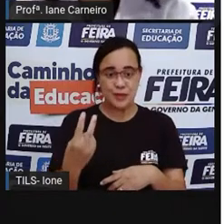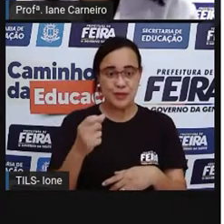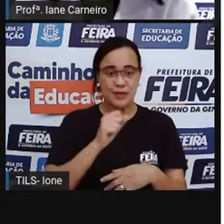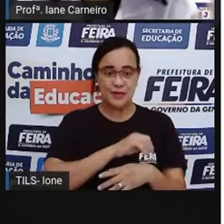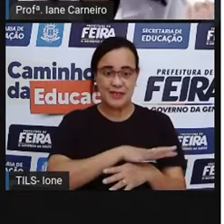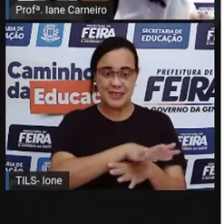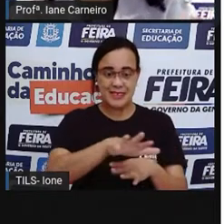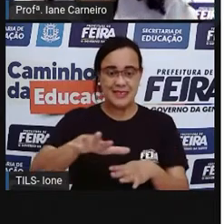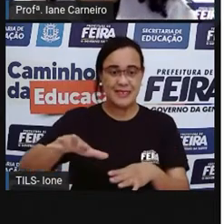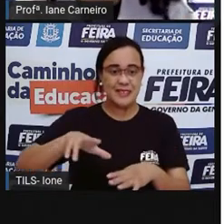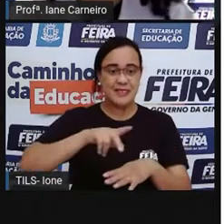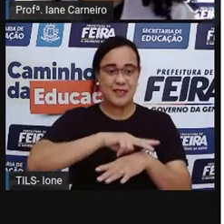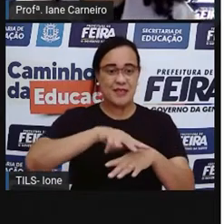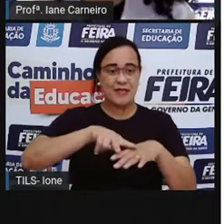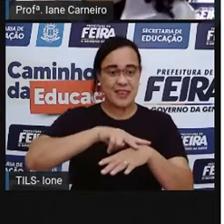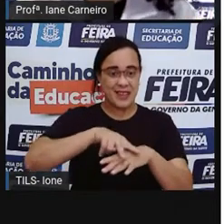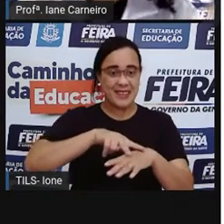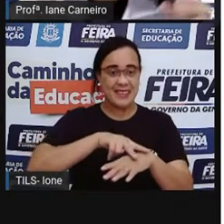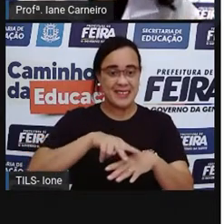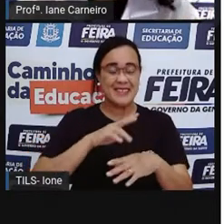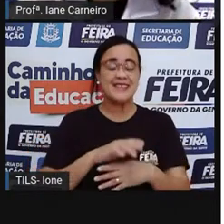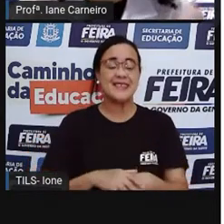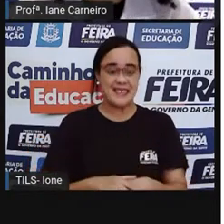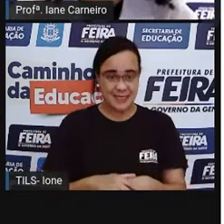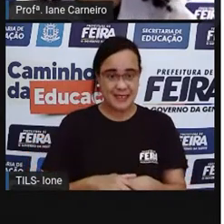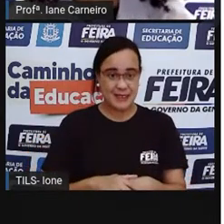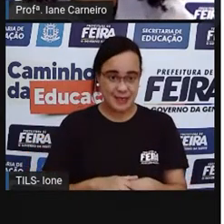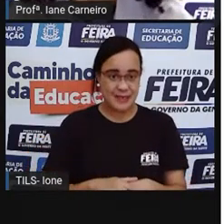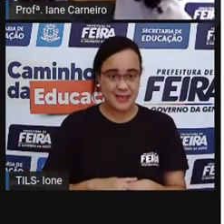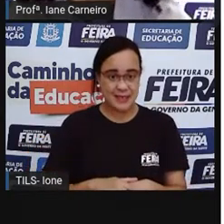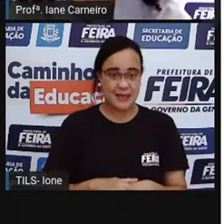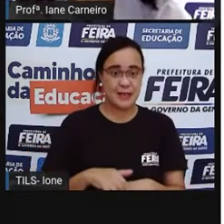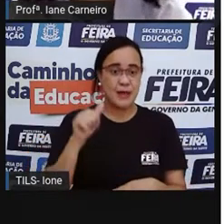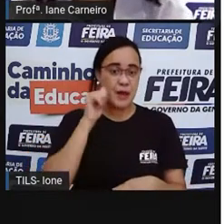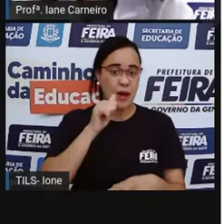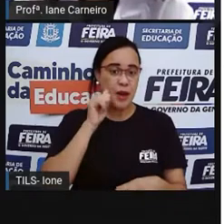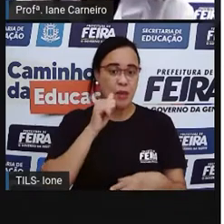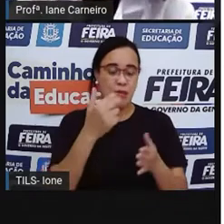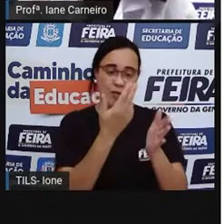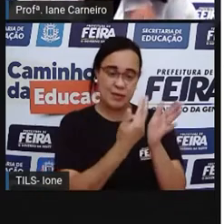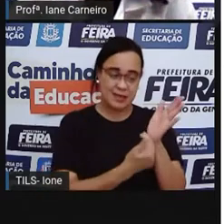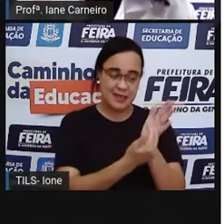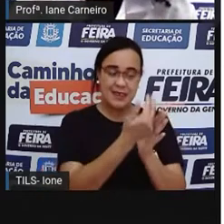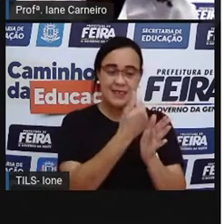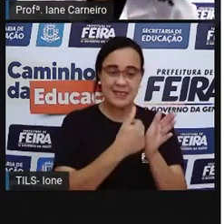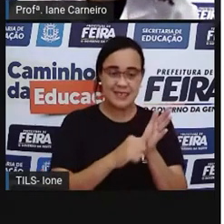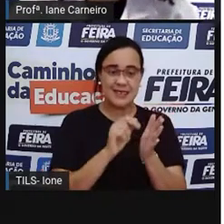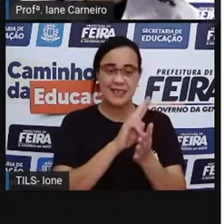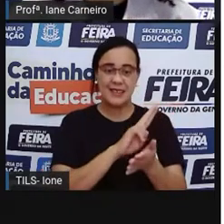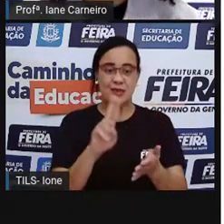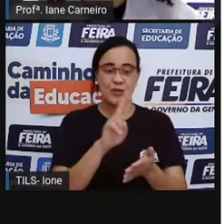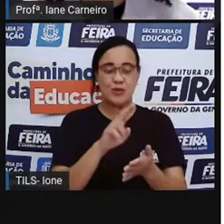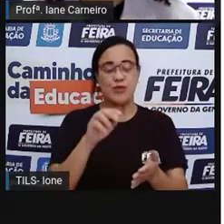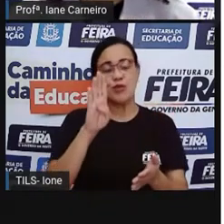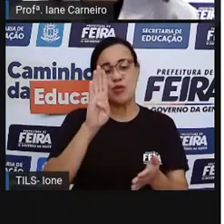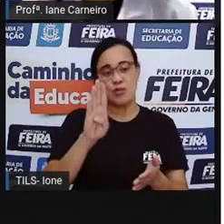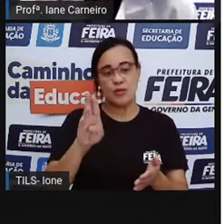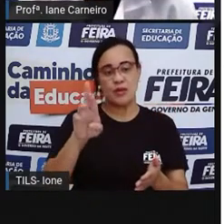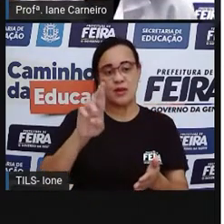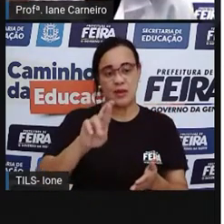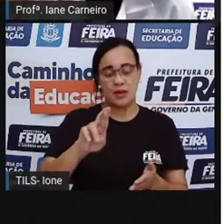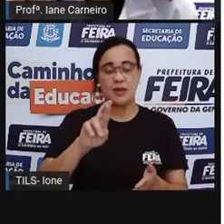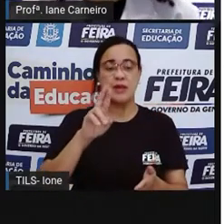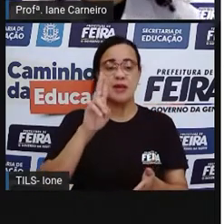então? As ilustrações foram feitas por Bruna Assis Brasil. E a Pro hoje não vai ler essa história